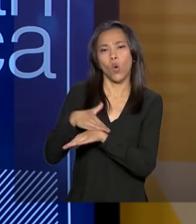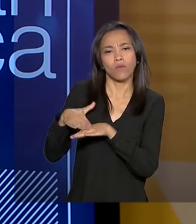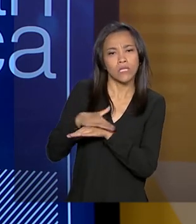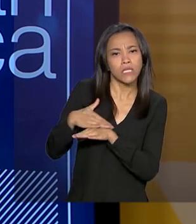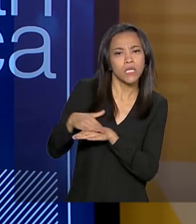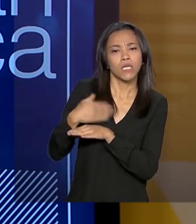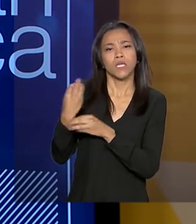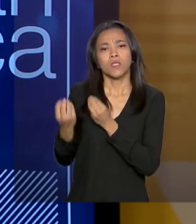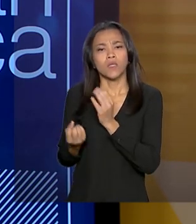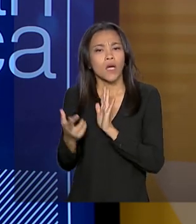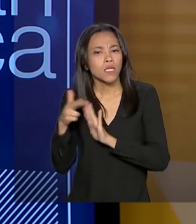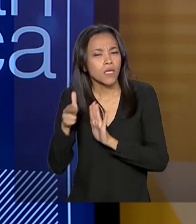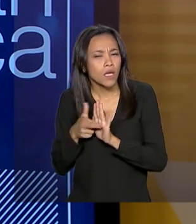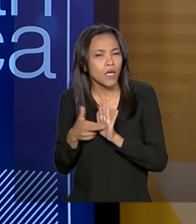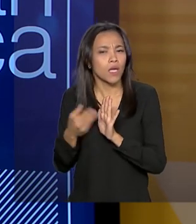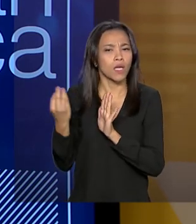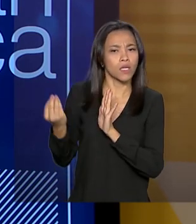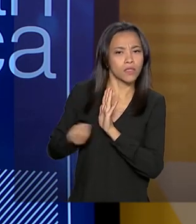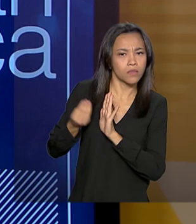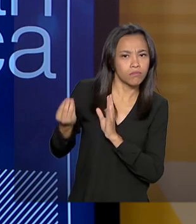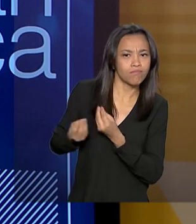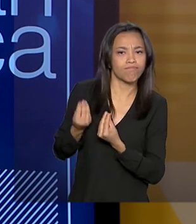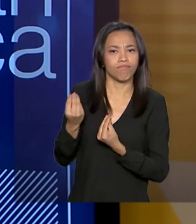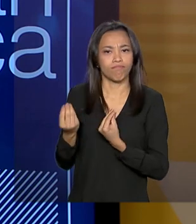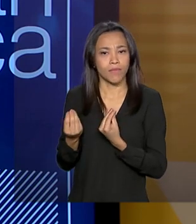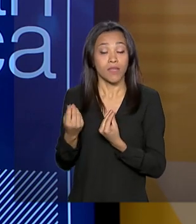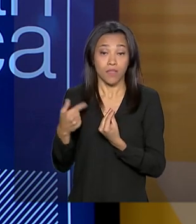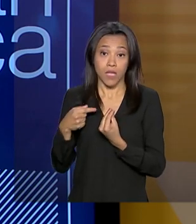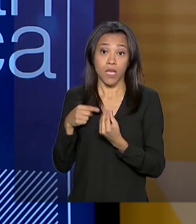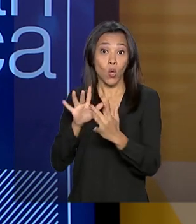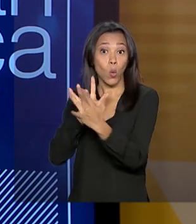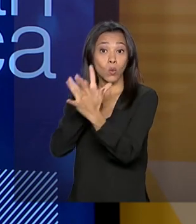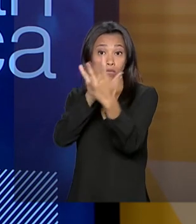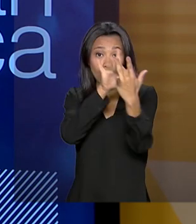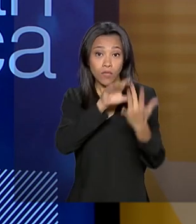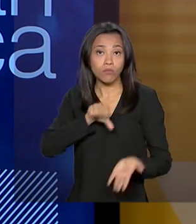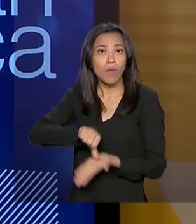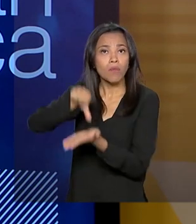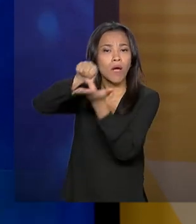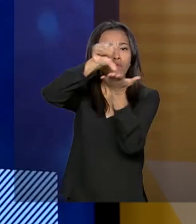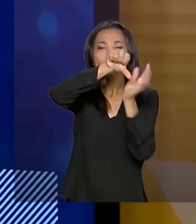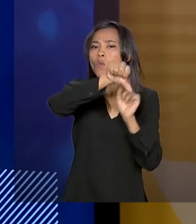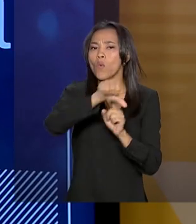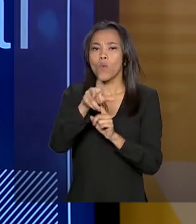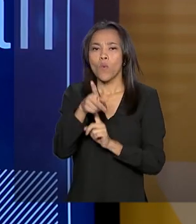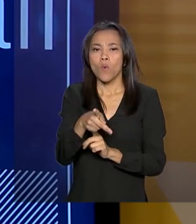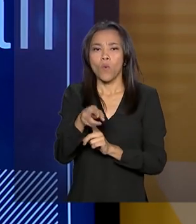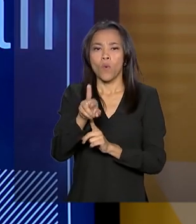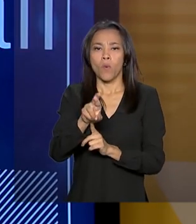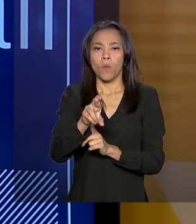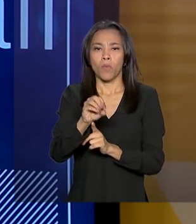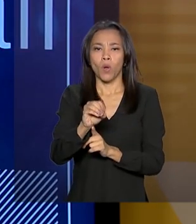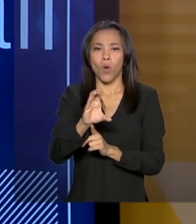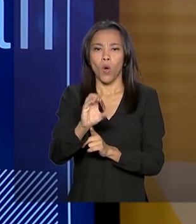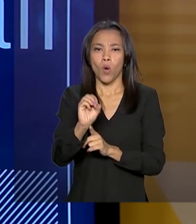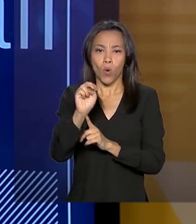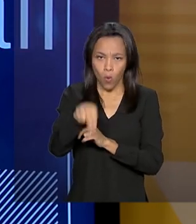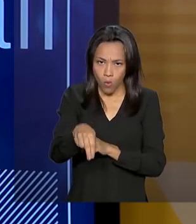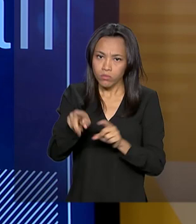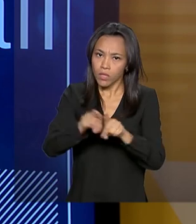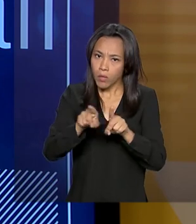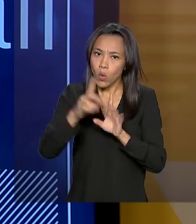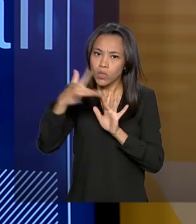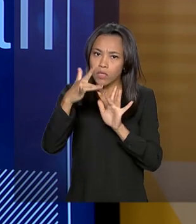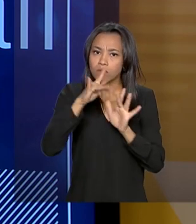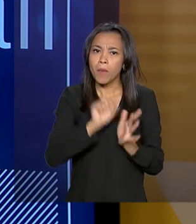autorregulação regulada com os PROCONs. Alguns PROCONs têm lista não perturbe e a gente quer